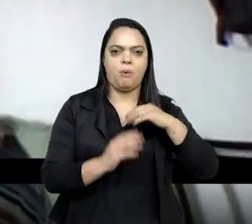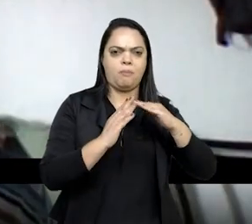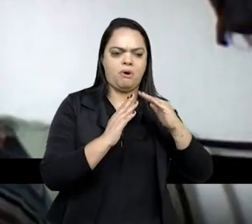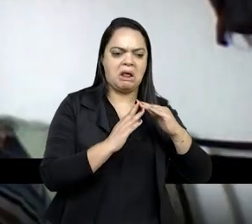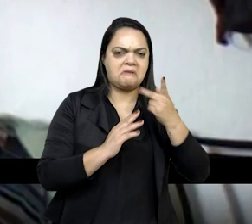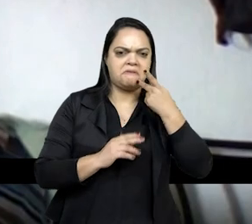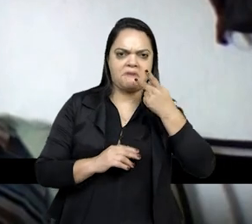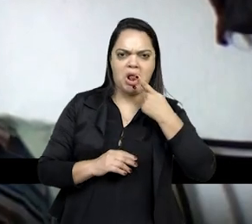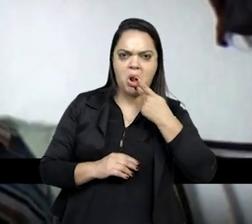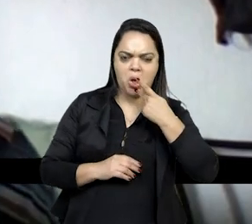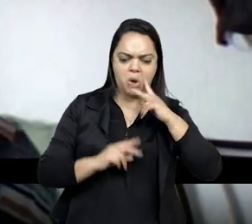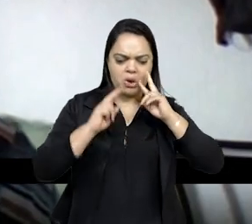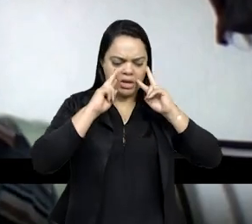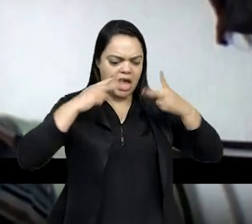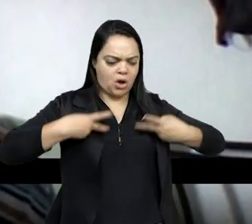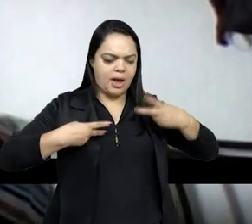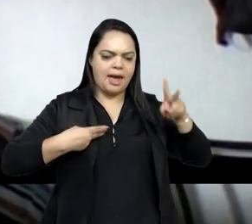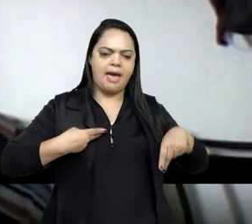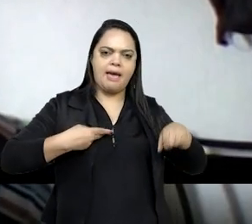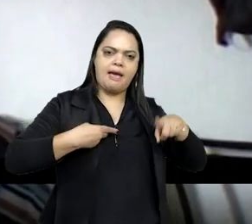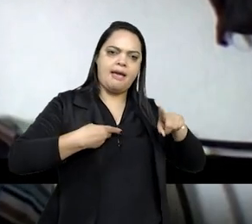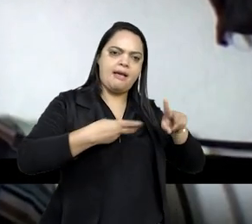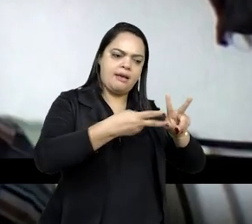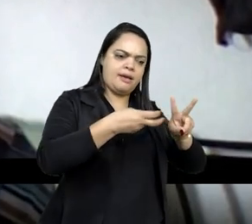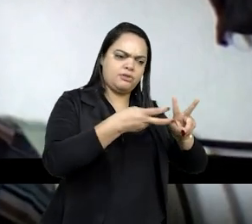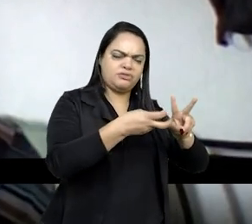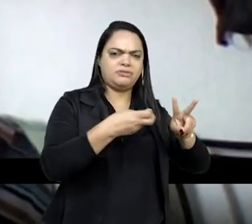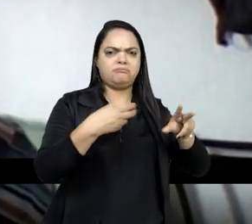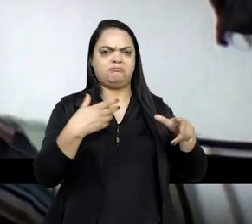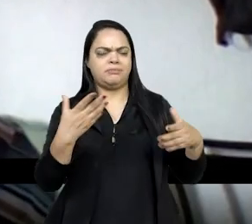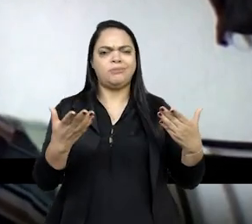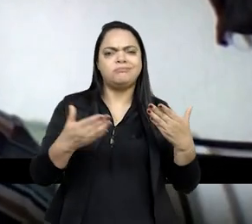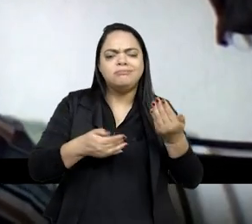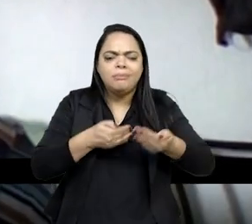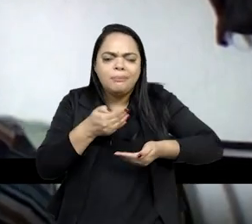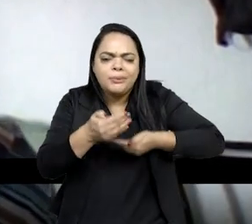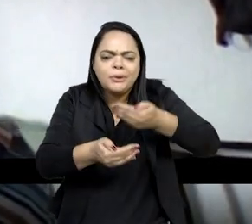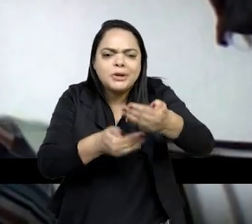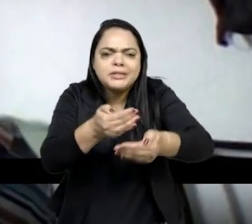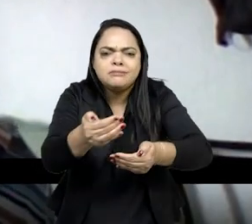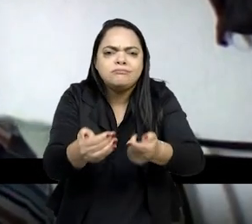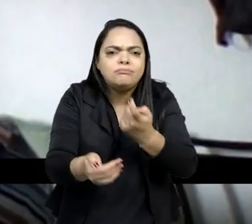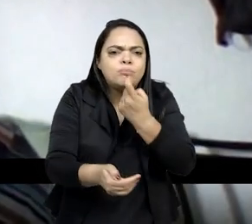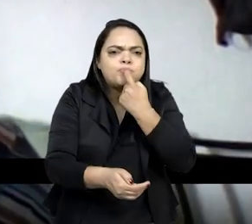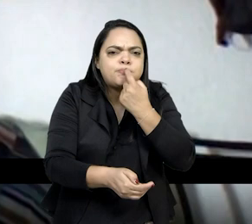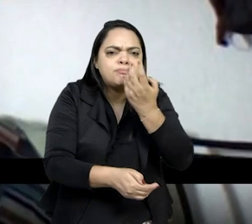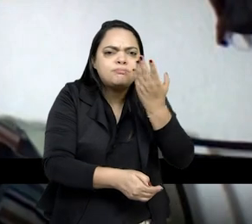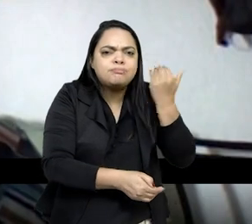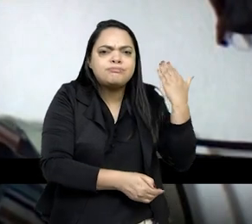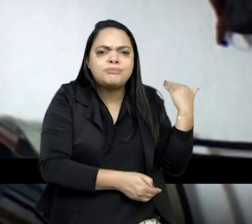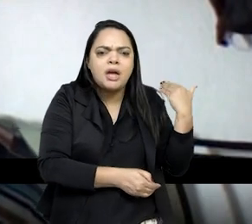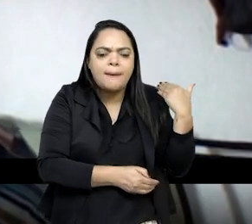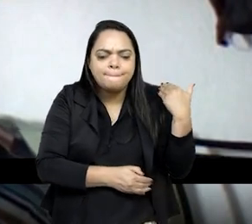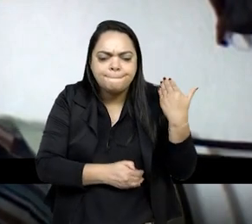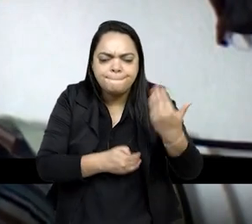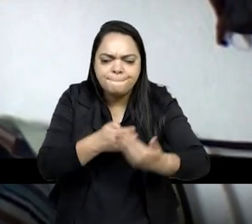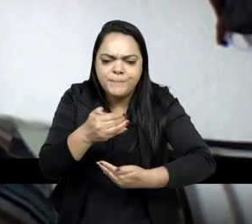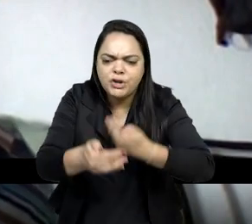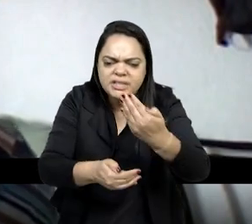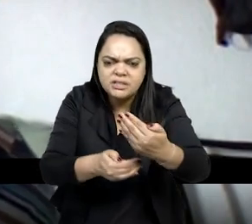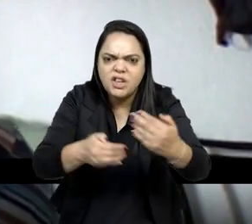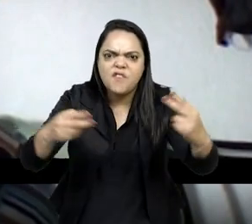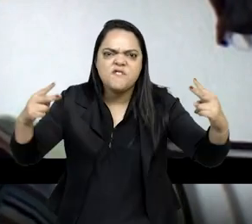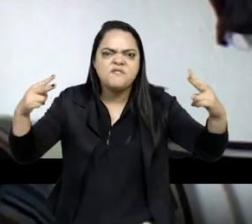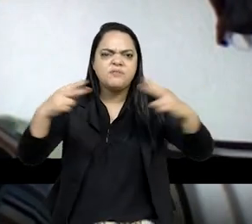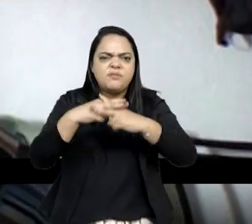reconheceu como tal. E, então, são processos recentes, e são processos de uma violência de